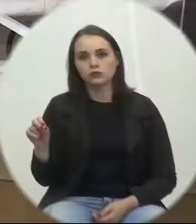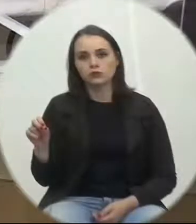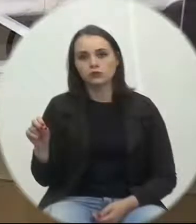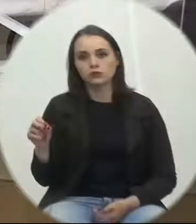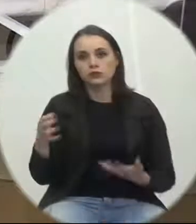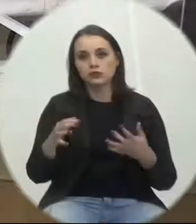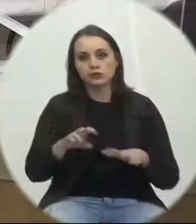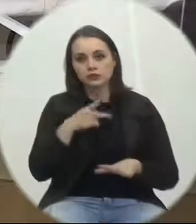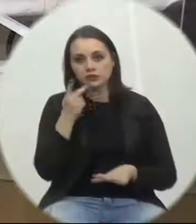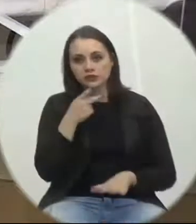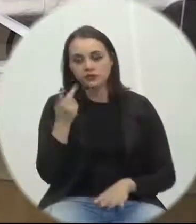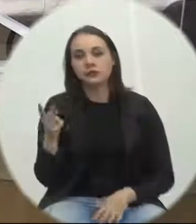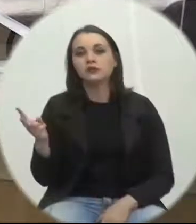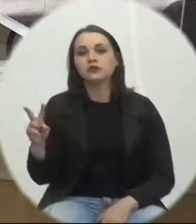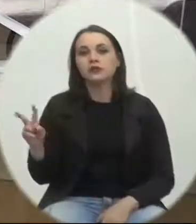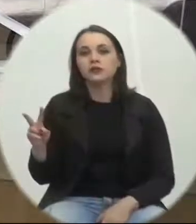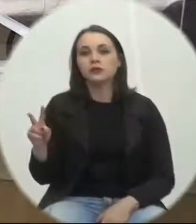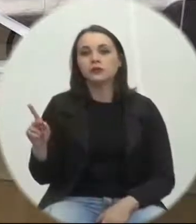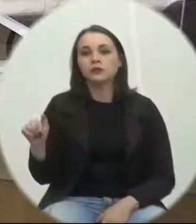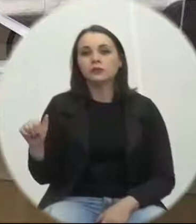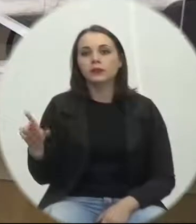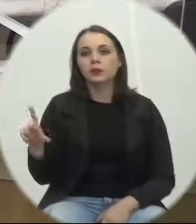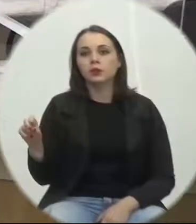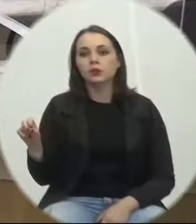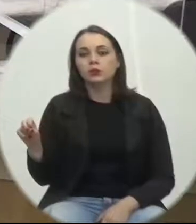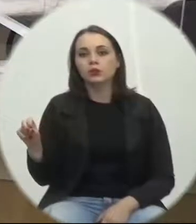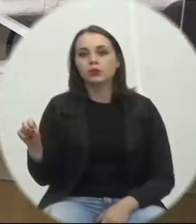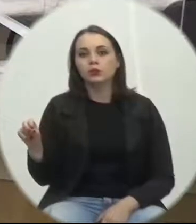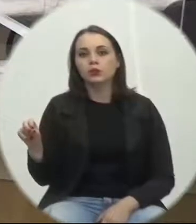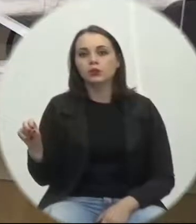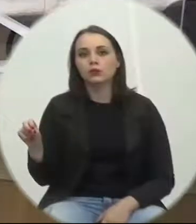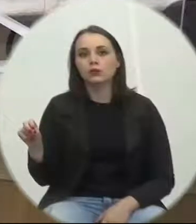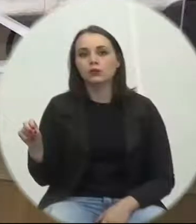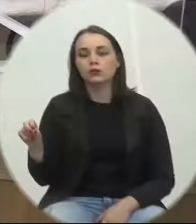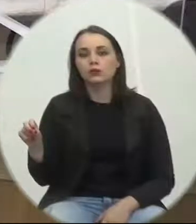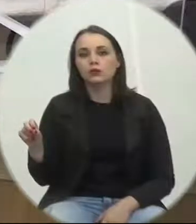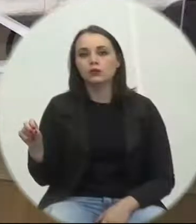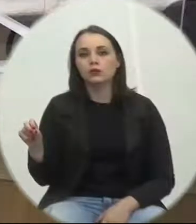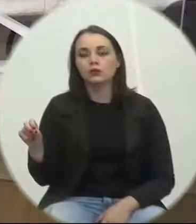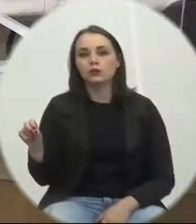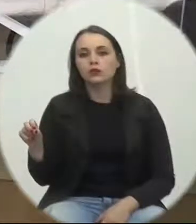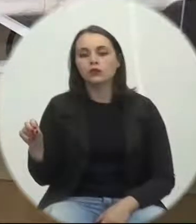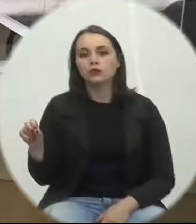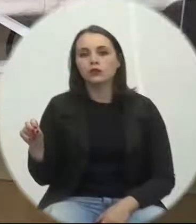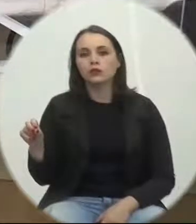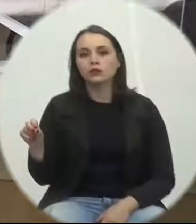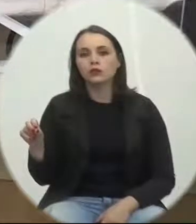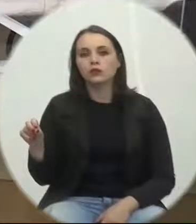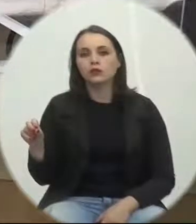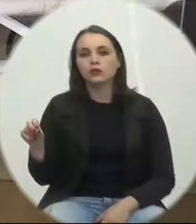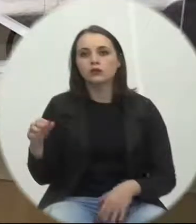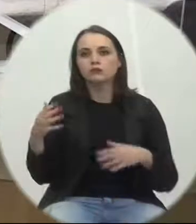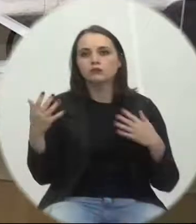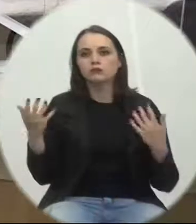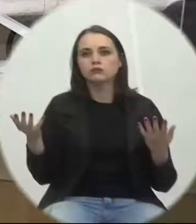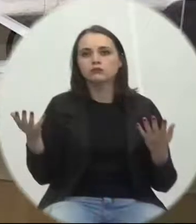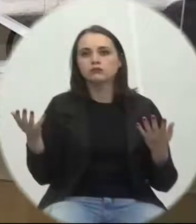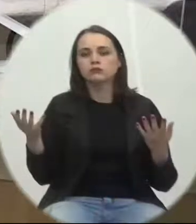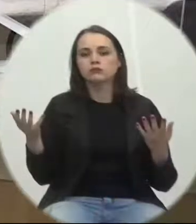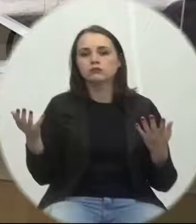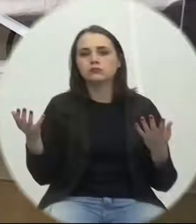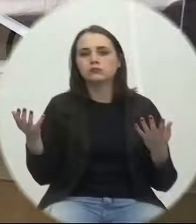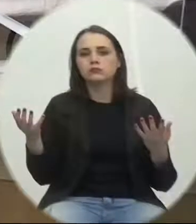Governador Paulo Ferraresi, MDB. O PSDB em seguida, Silêncio. A não ser que o V. Silêncio trocou de partido e eu não estou sabendo.